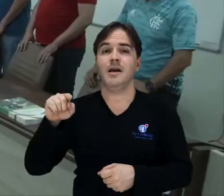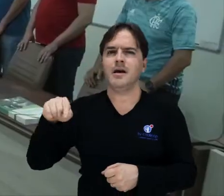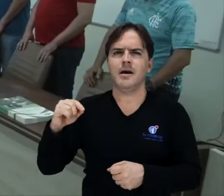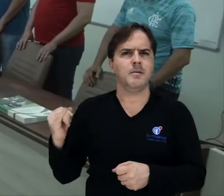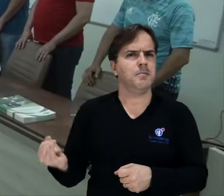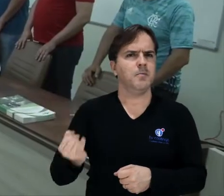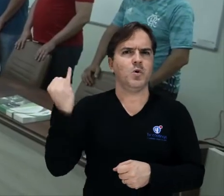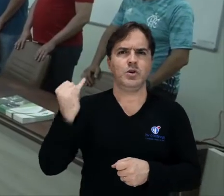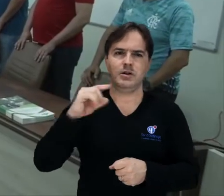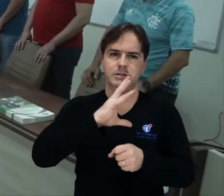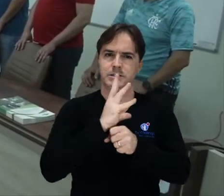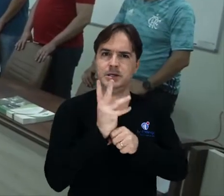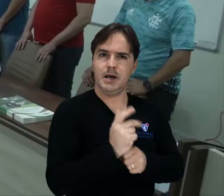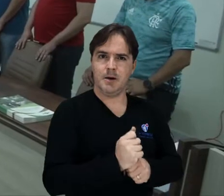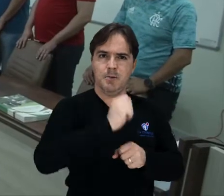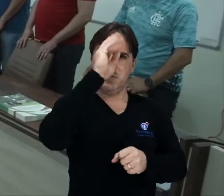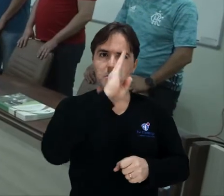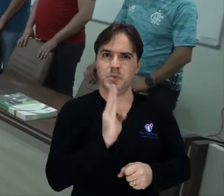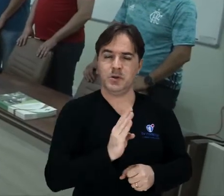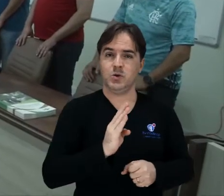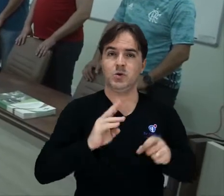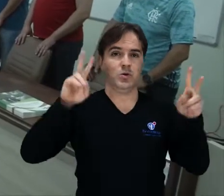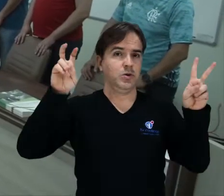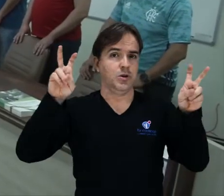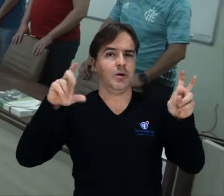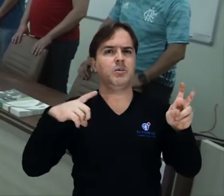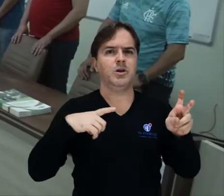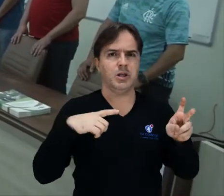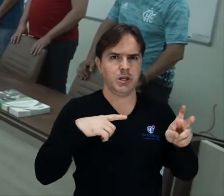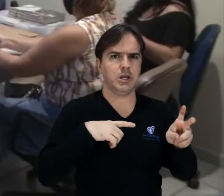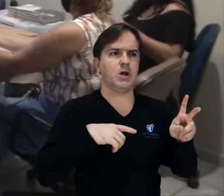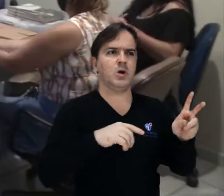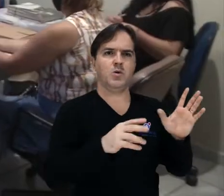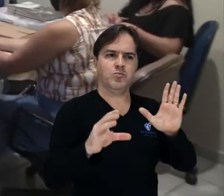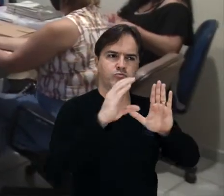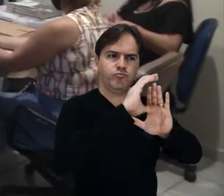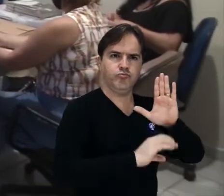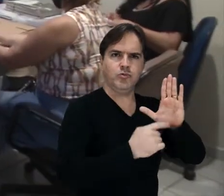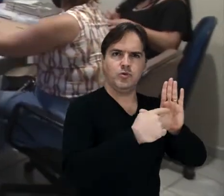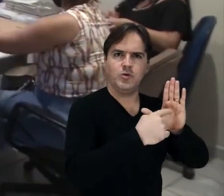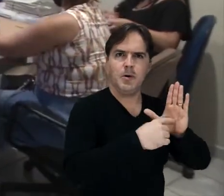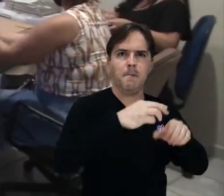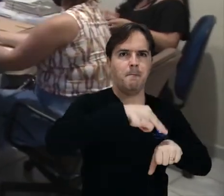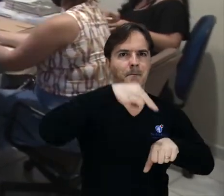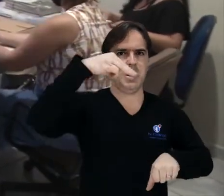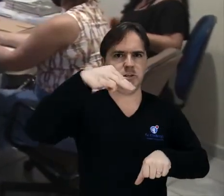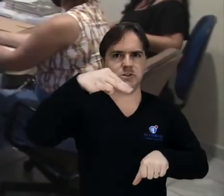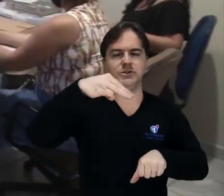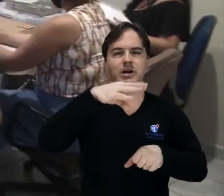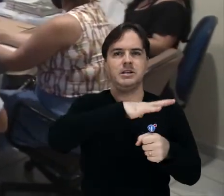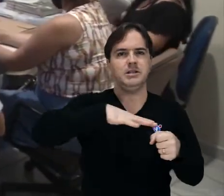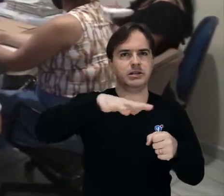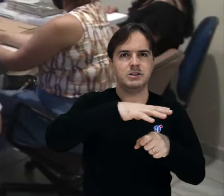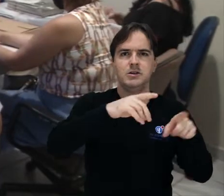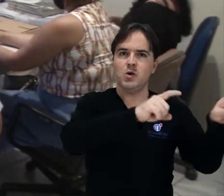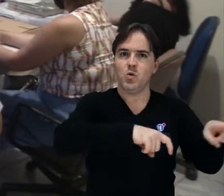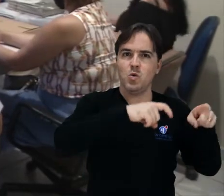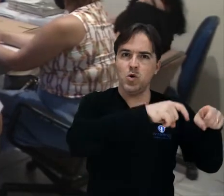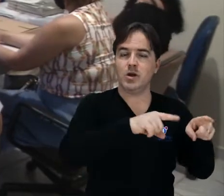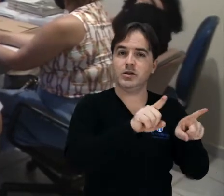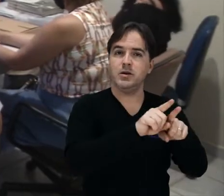brasileiro. O tema também será incluído no currículo do mestrado profissional em extensão rural e no doutorado em